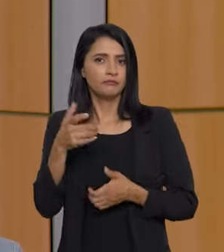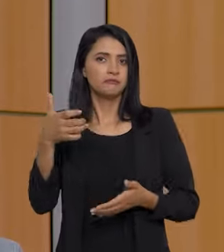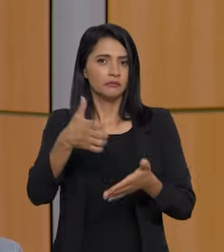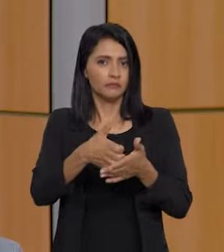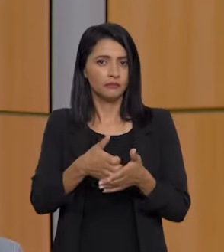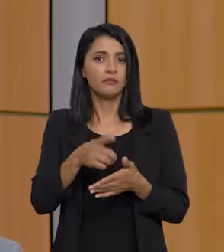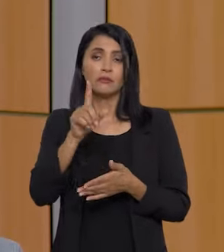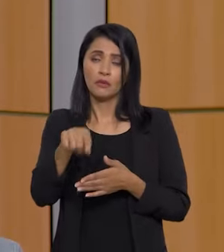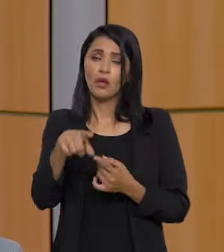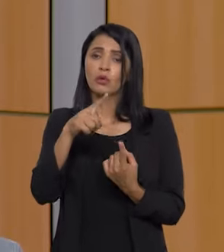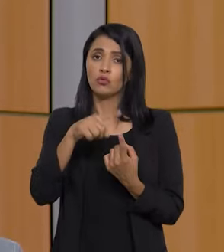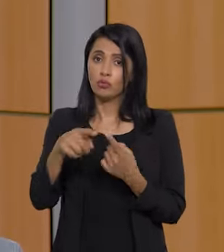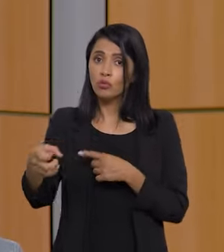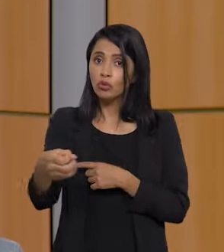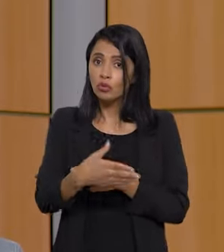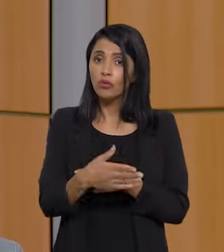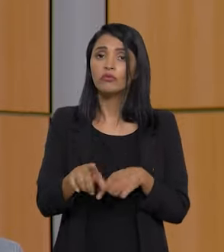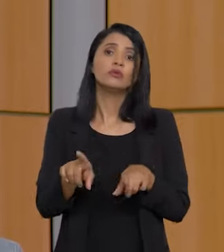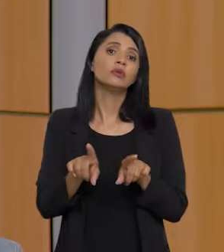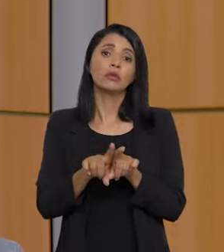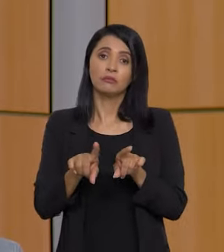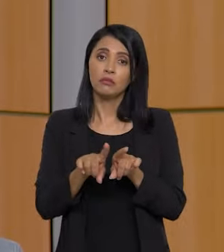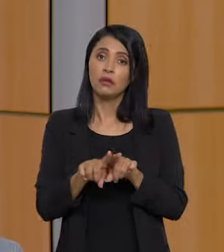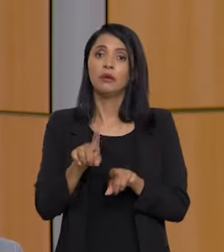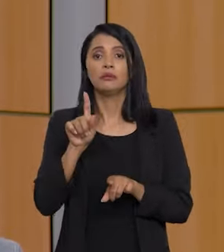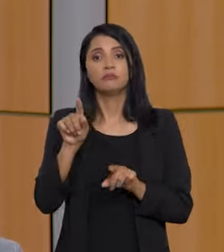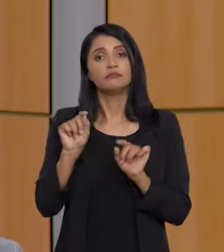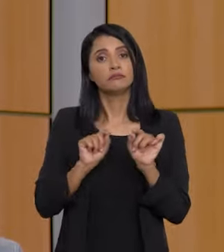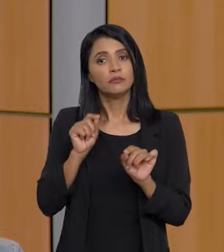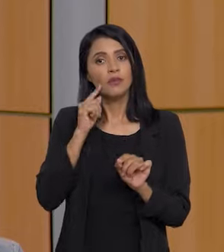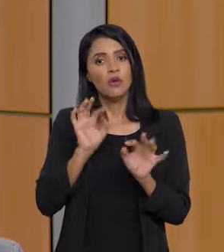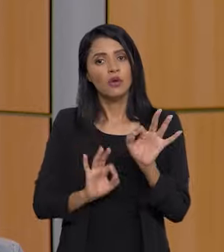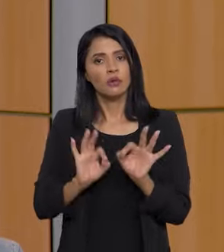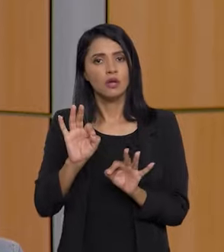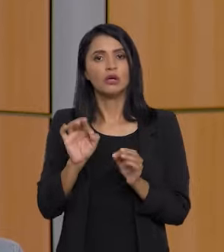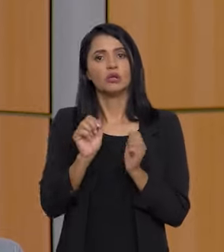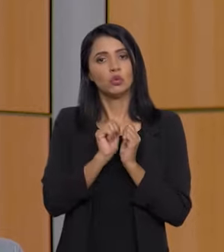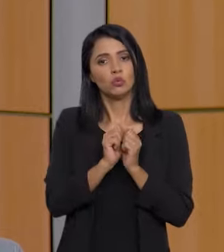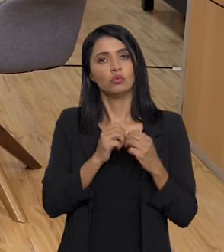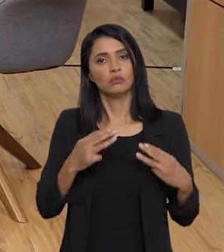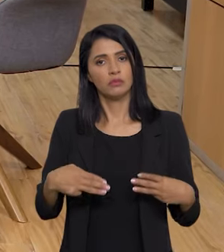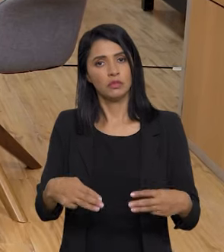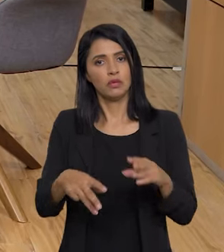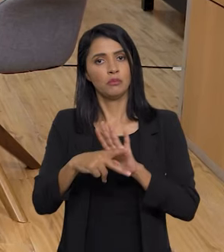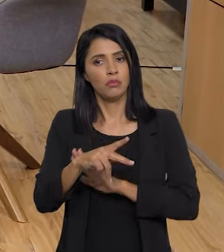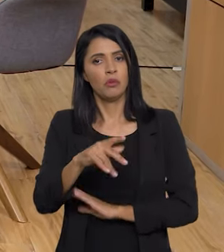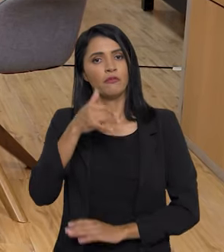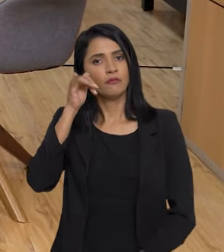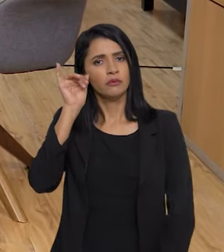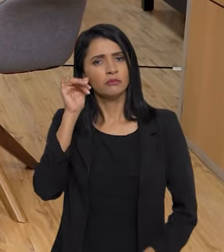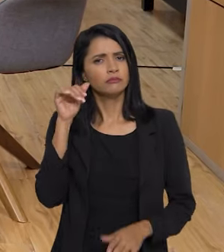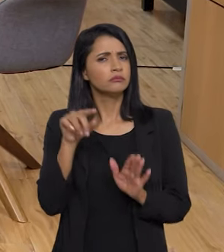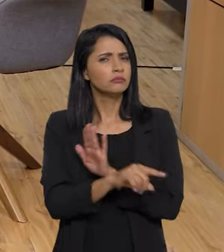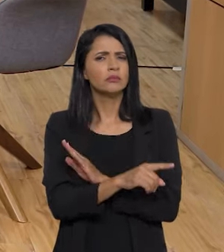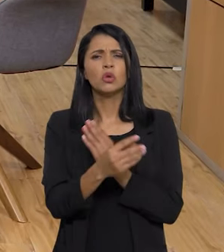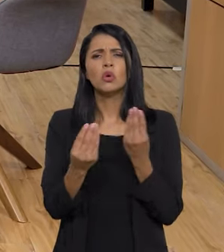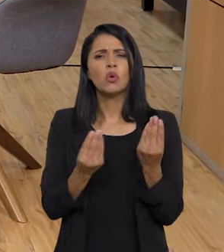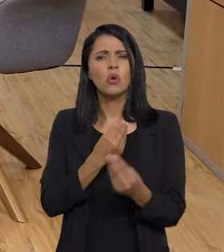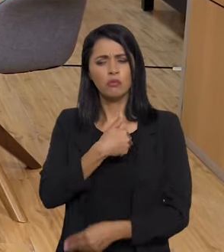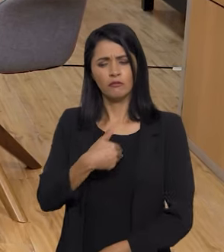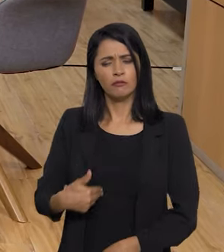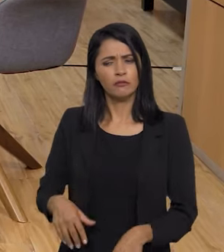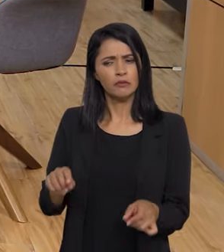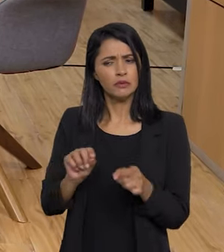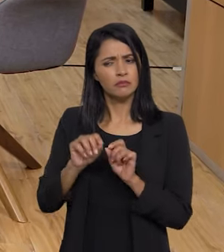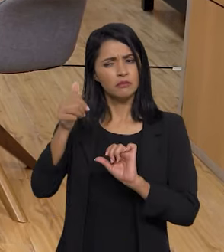é uma modalidade nova, em larga escala, e que vai ser pilotada junto com o Ministério da Fazenda. Como é que o governo vai fazer para avaliar